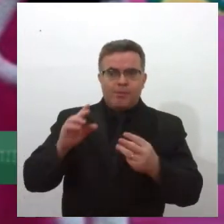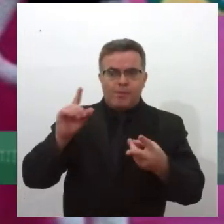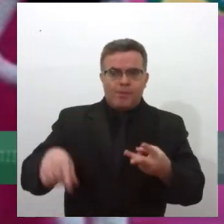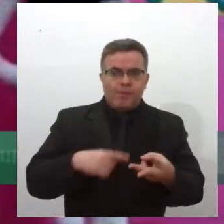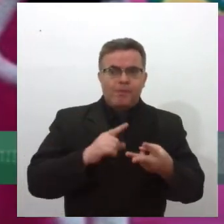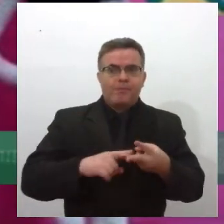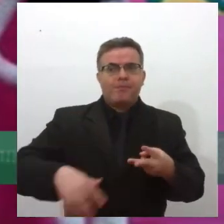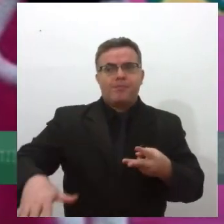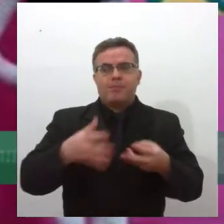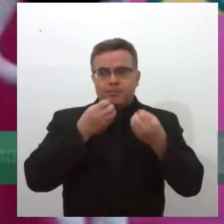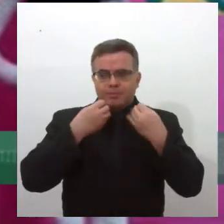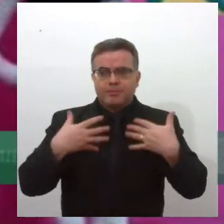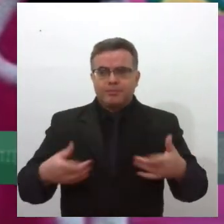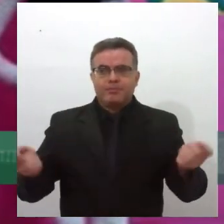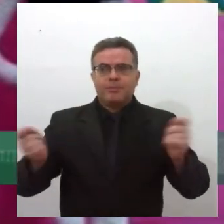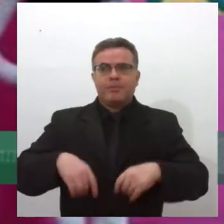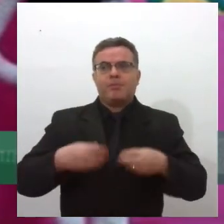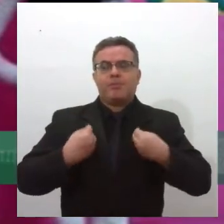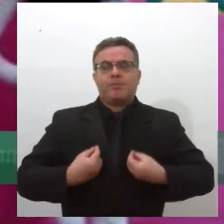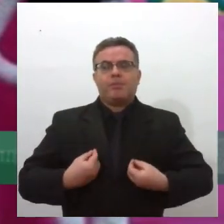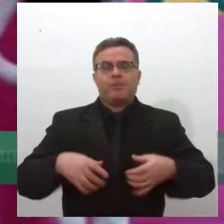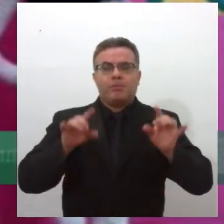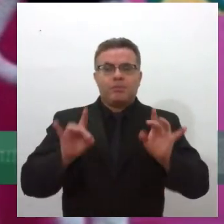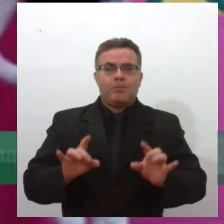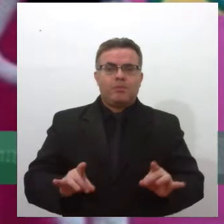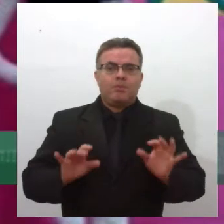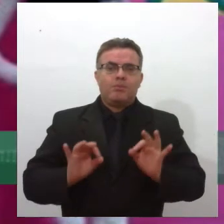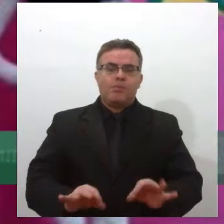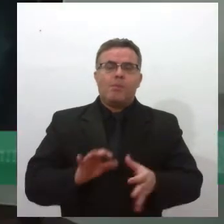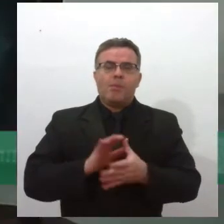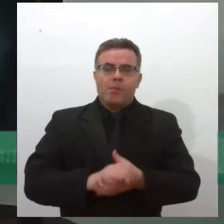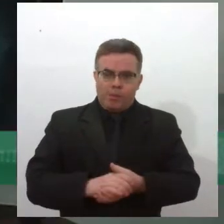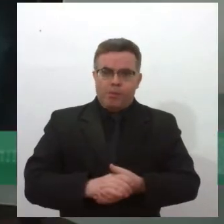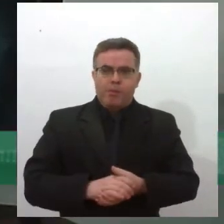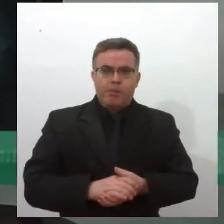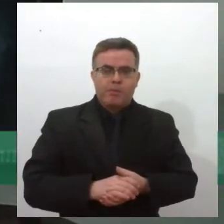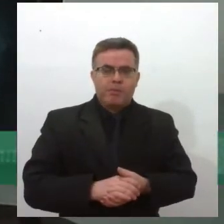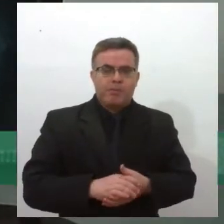o seu espaço e possam viver com dignidade. Doutor Edson?